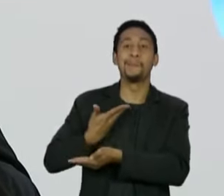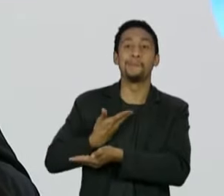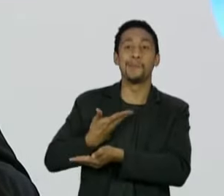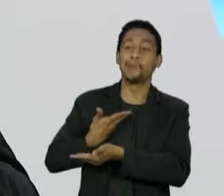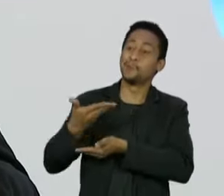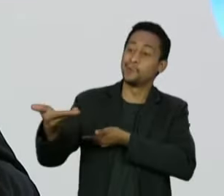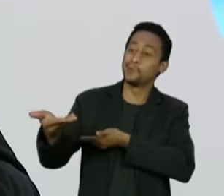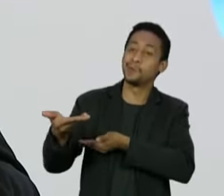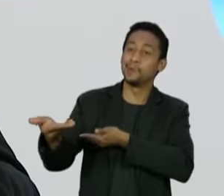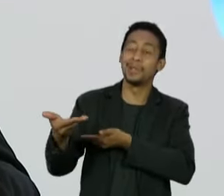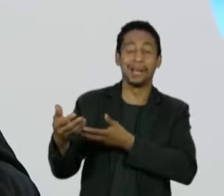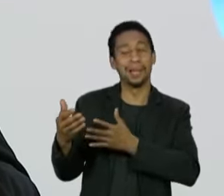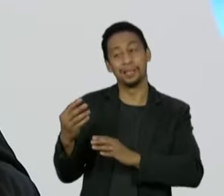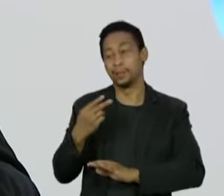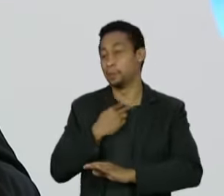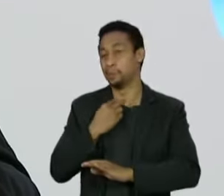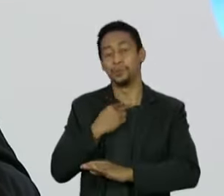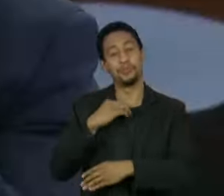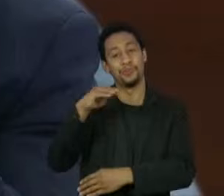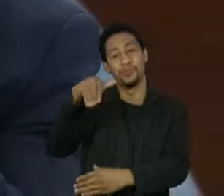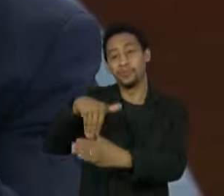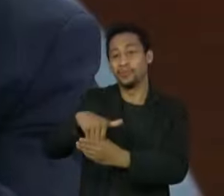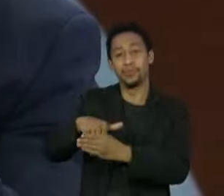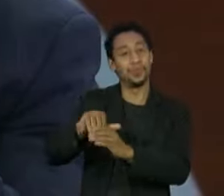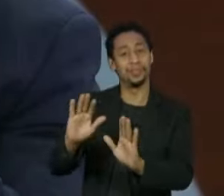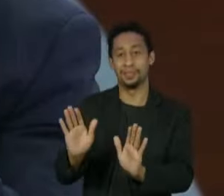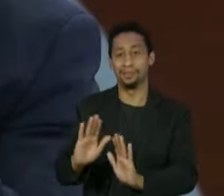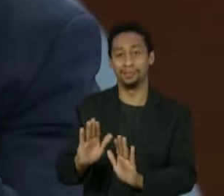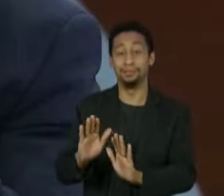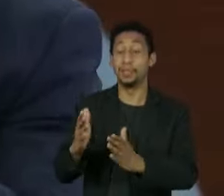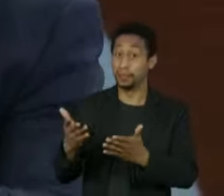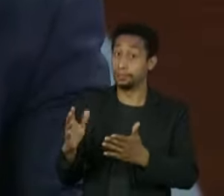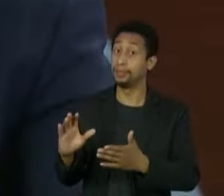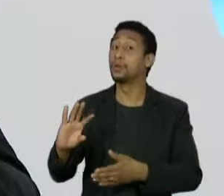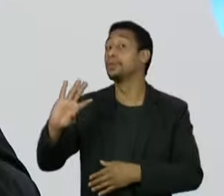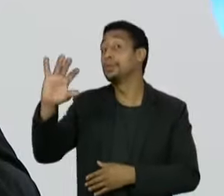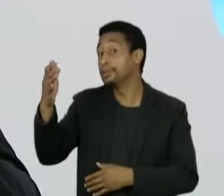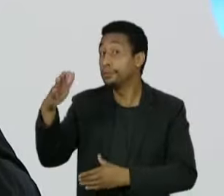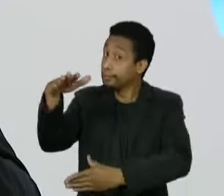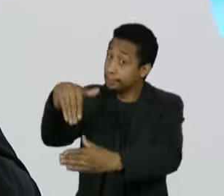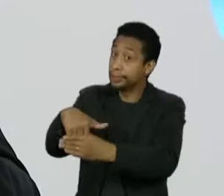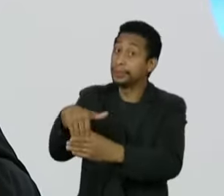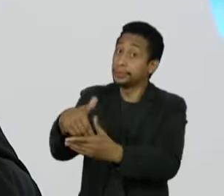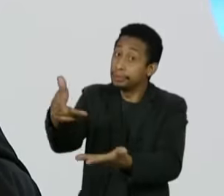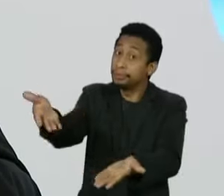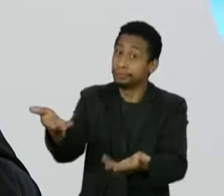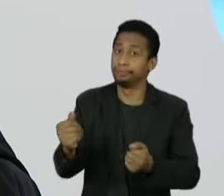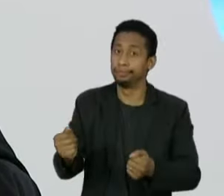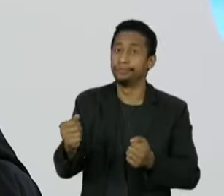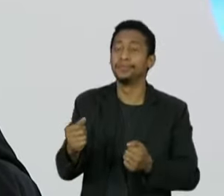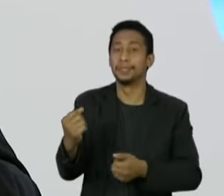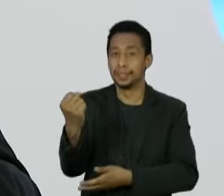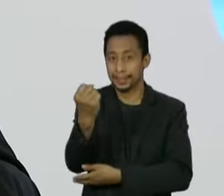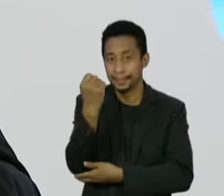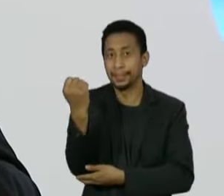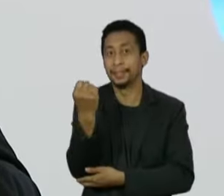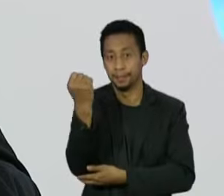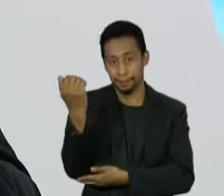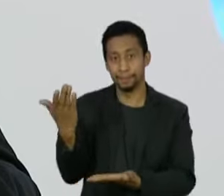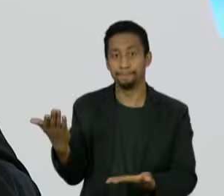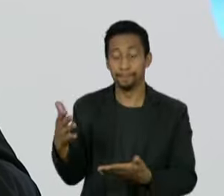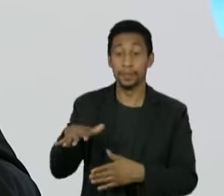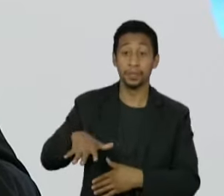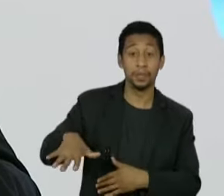se espera é que esse ministro não participe de votação. Não foi o caso. Isso se repete. Nós temos um problema grave nas cortes superiores